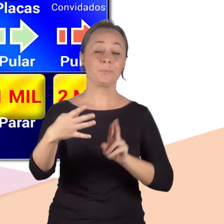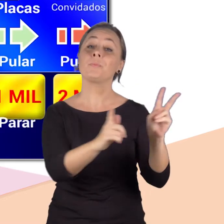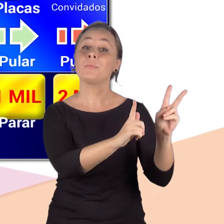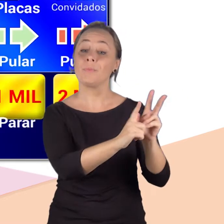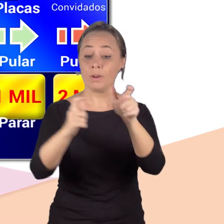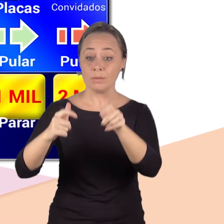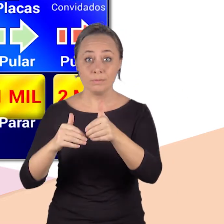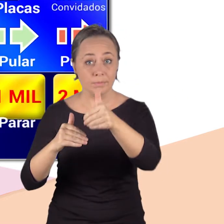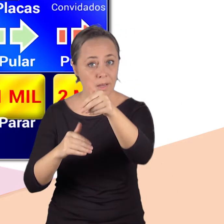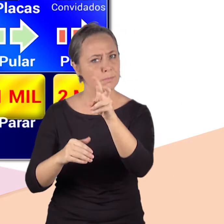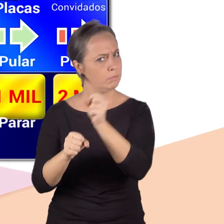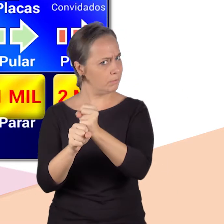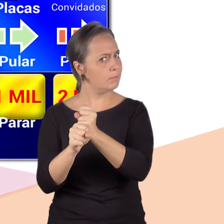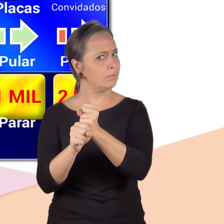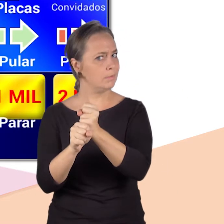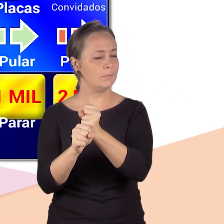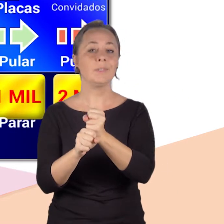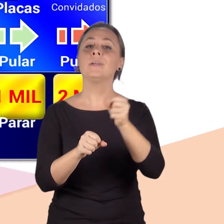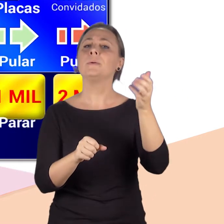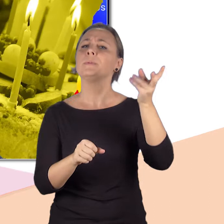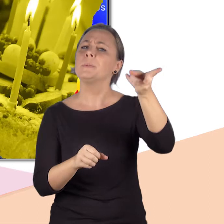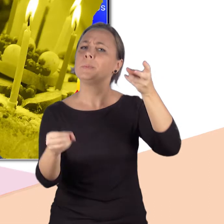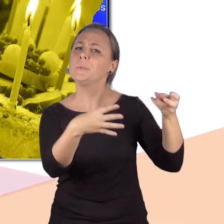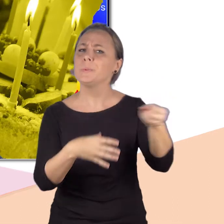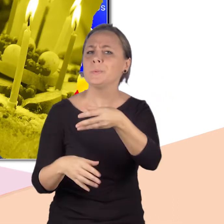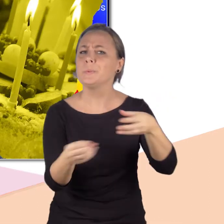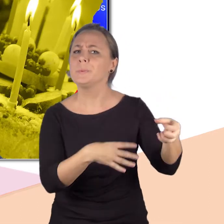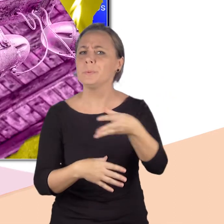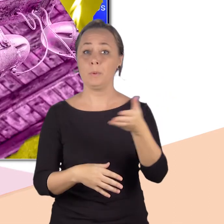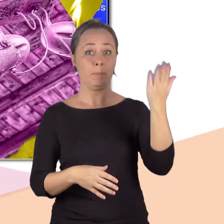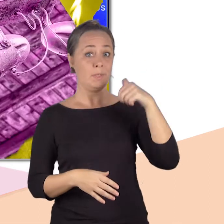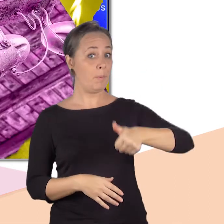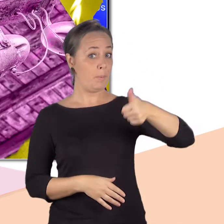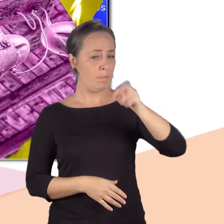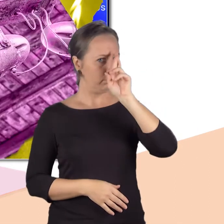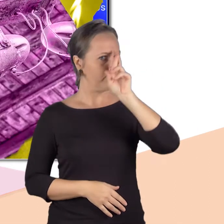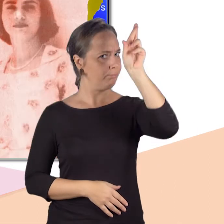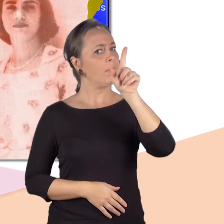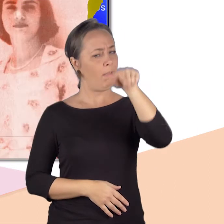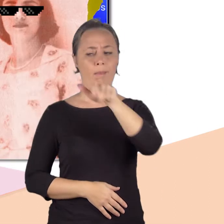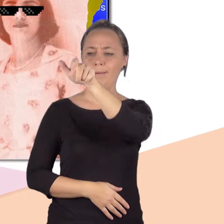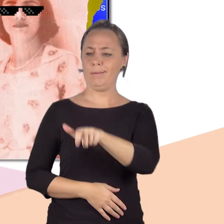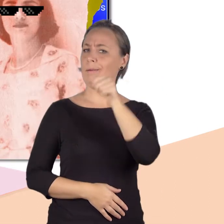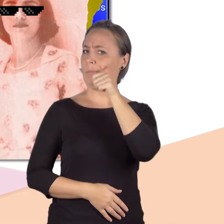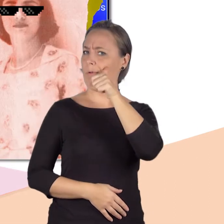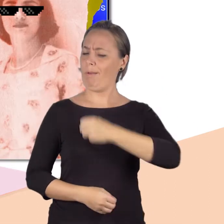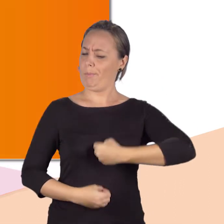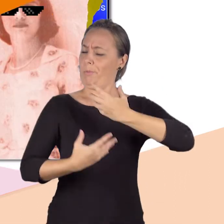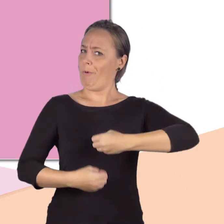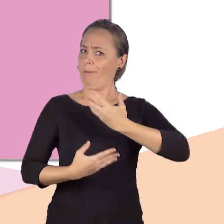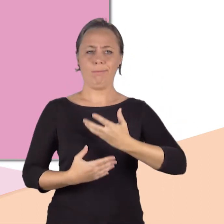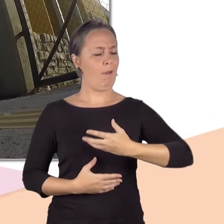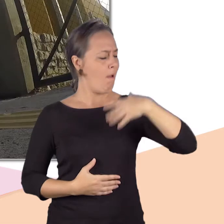Responda rápido, que espaço na UFRN completa 58 anos este ano, está sempre cheio de novidades e sua primeira diretora foi uma poeta